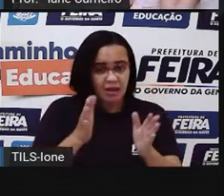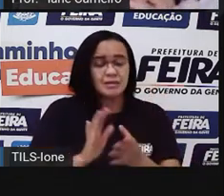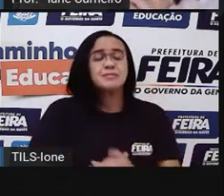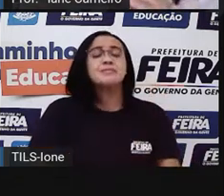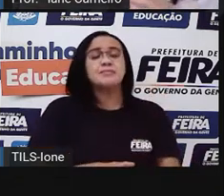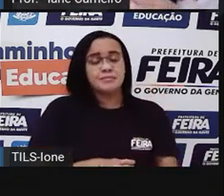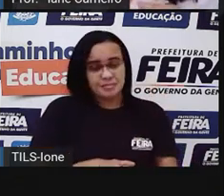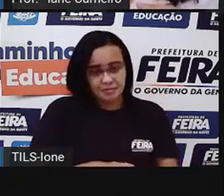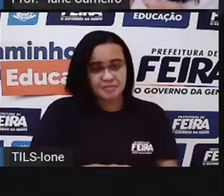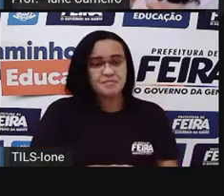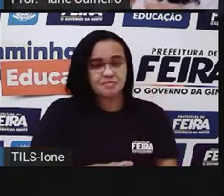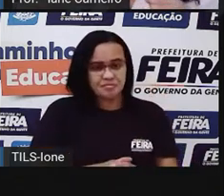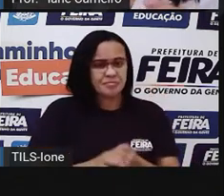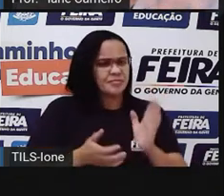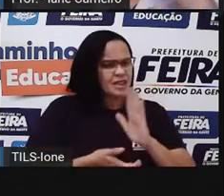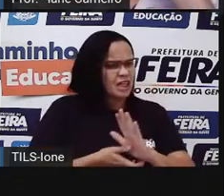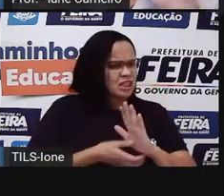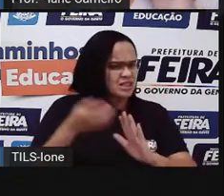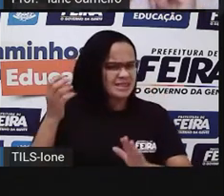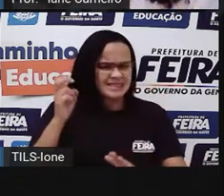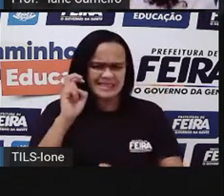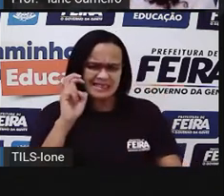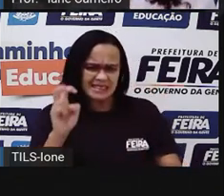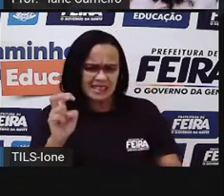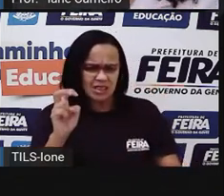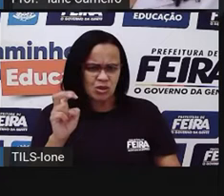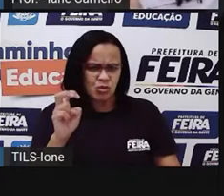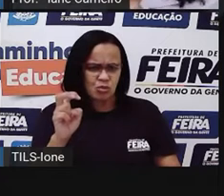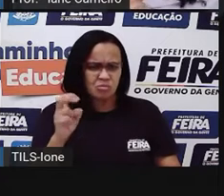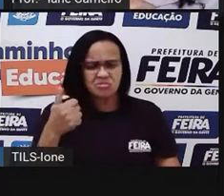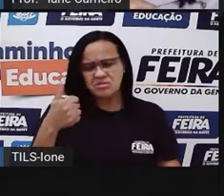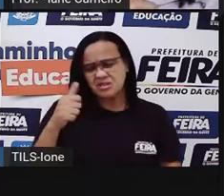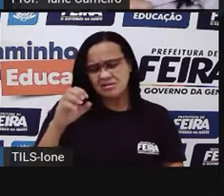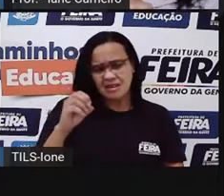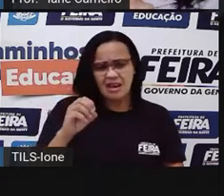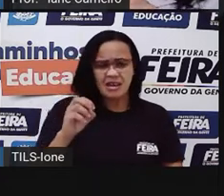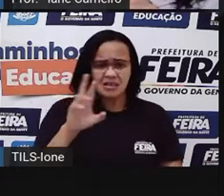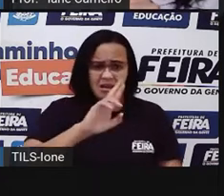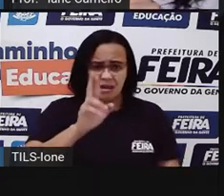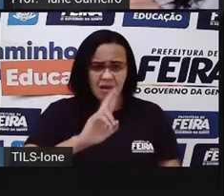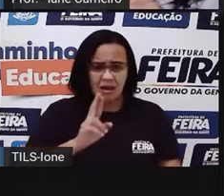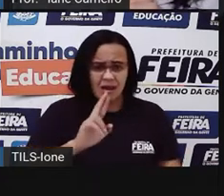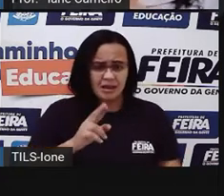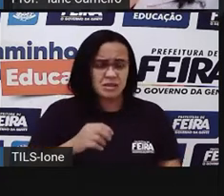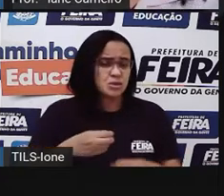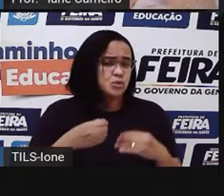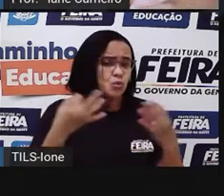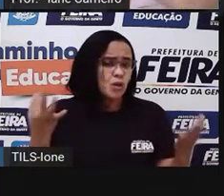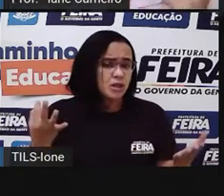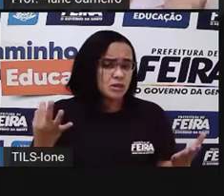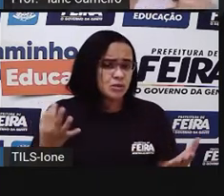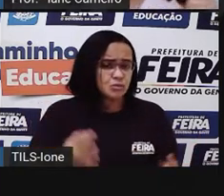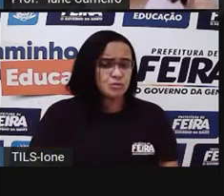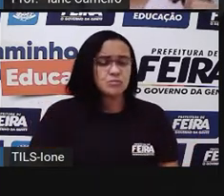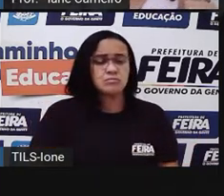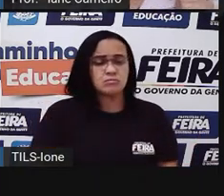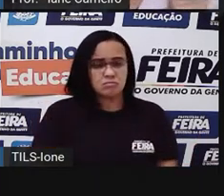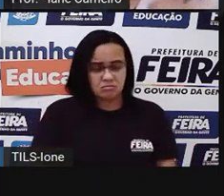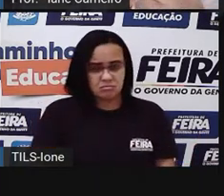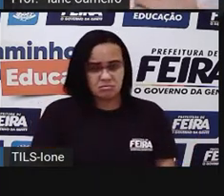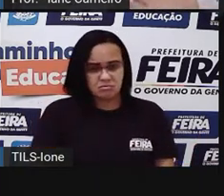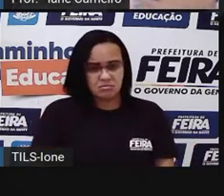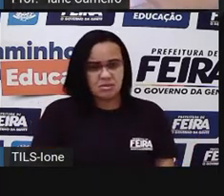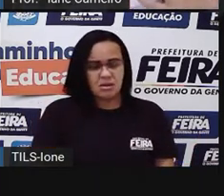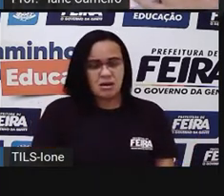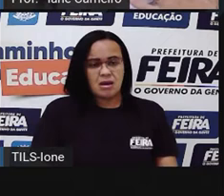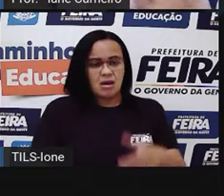Se a gente tirar esse R$1,00 de R$10,00, quanto é que sobra? Tem R$10,00. Tira um, fica